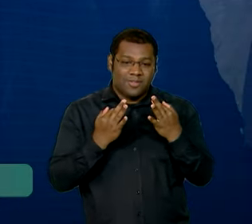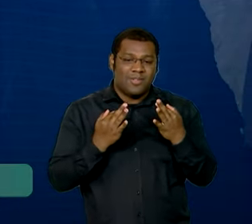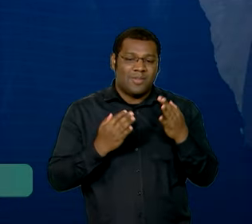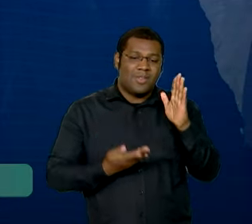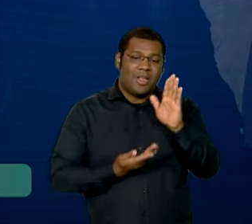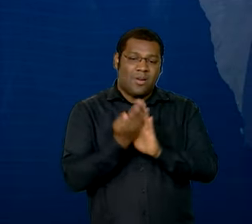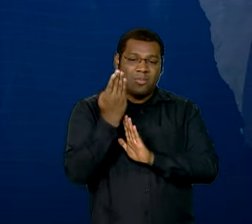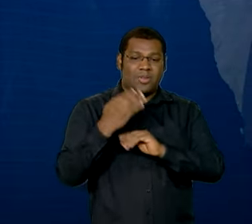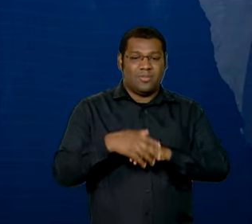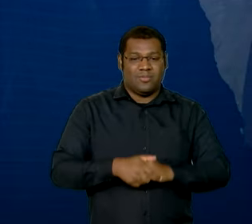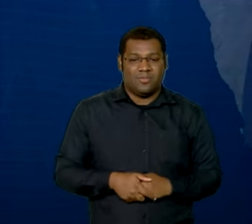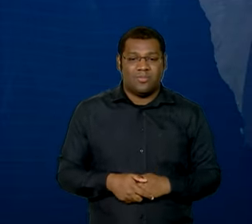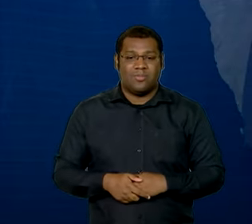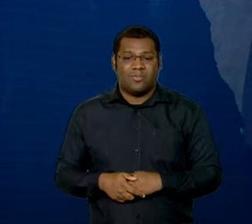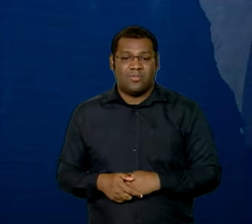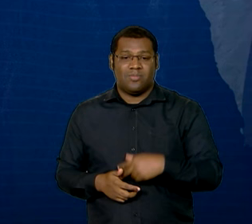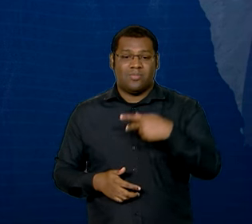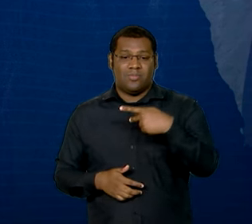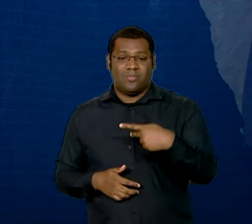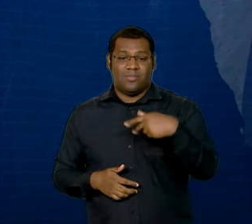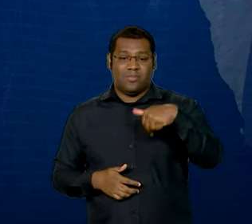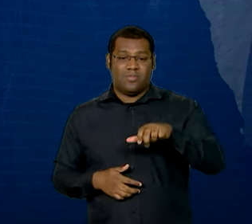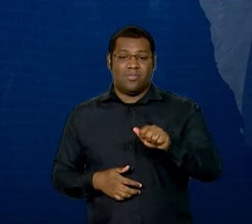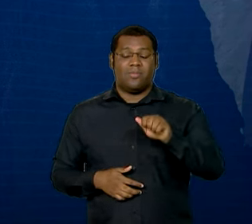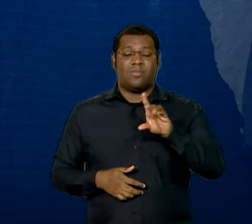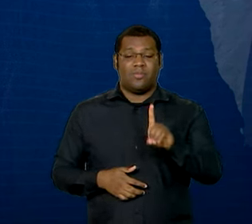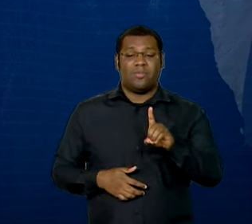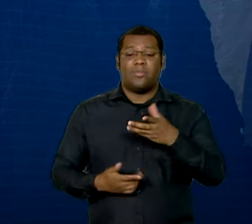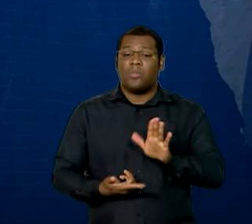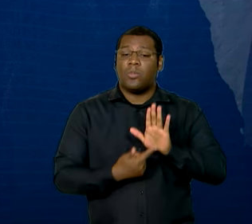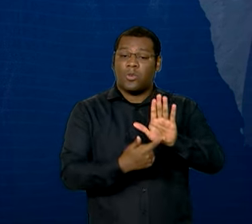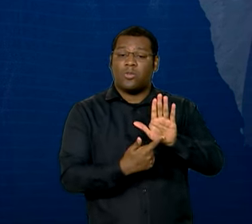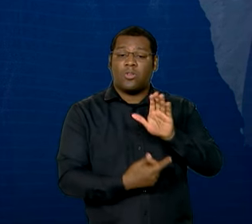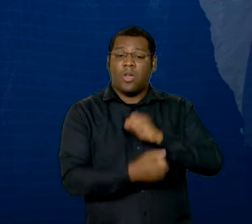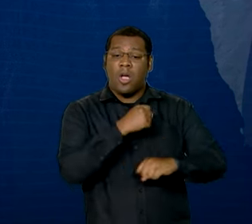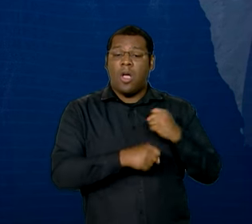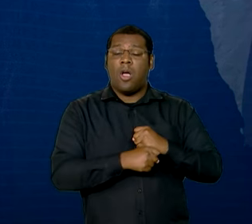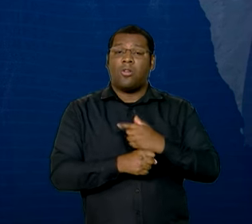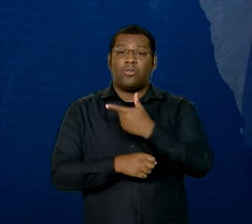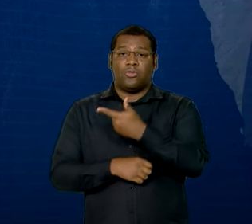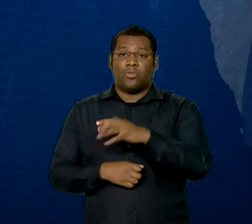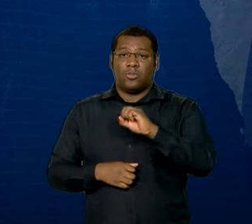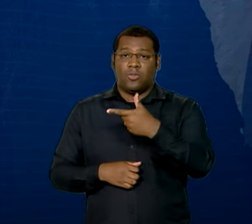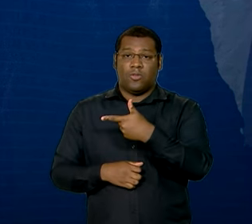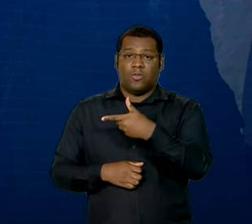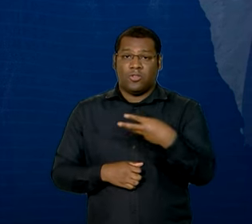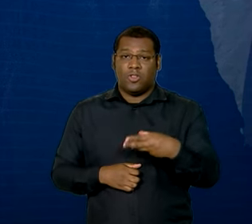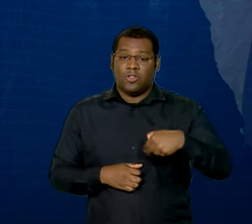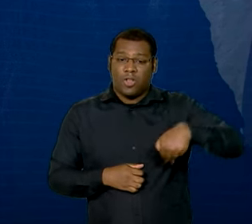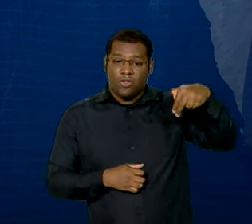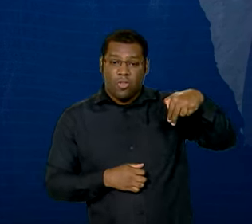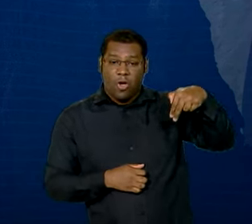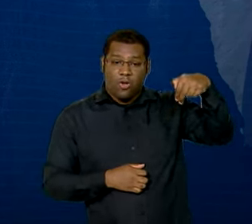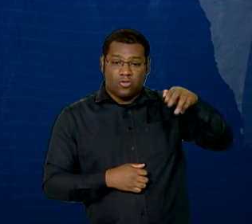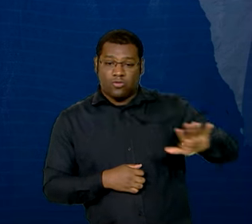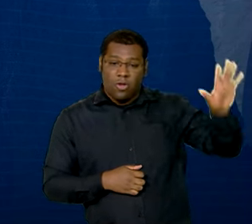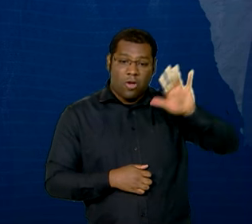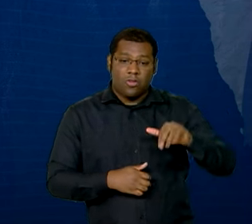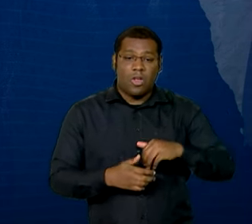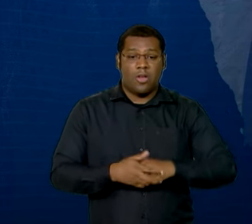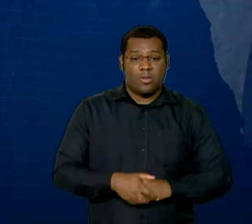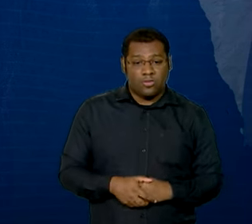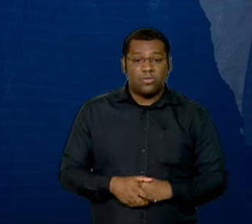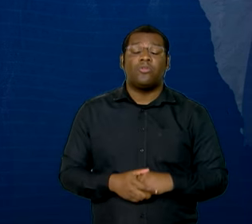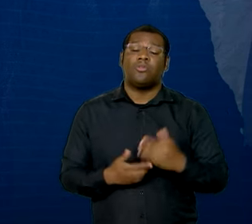nacional por amostra de domicílios mostrou que em 2023, as regiões norte e nordeste registraram as